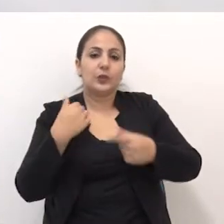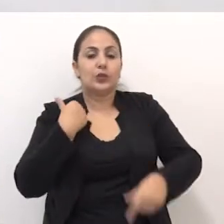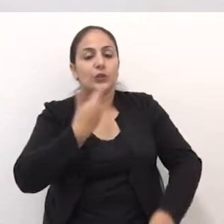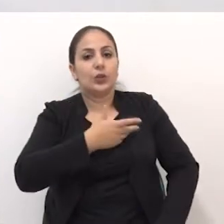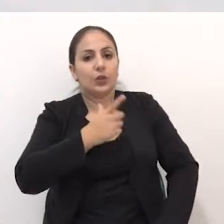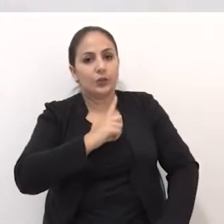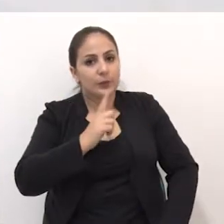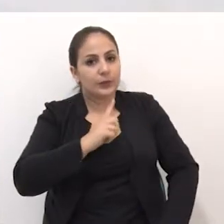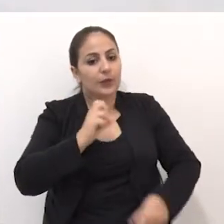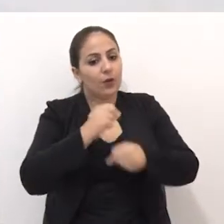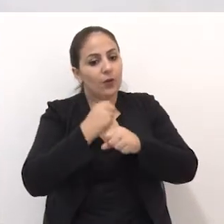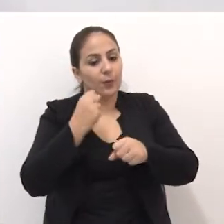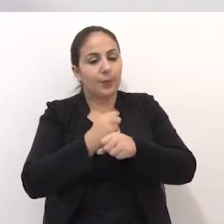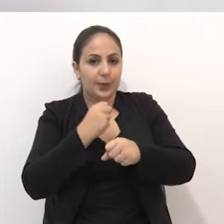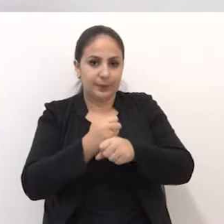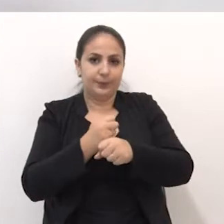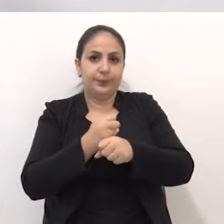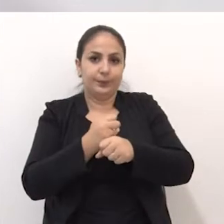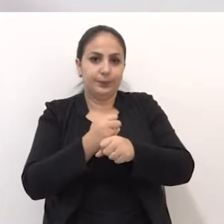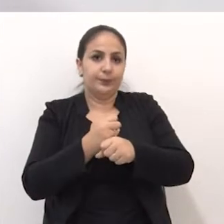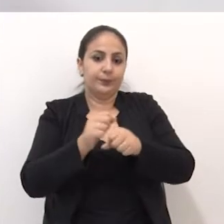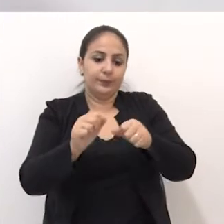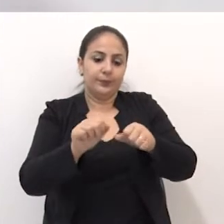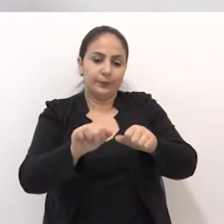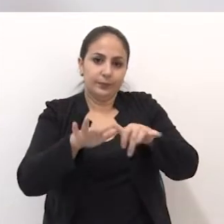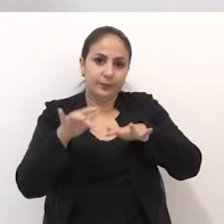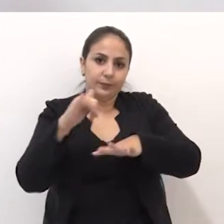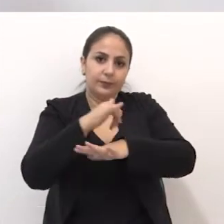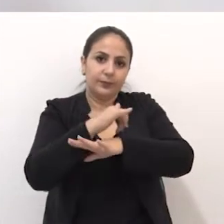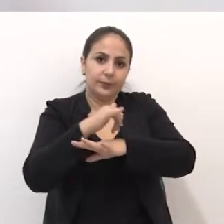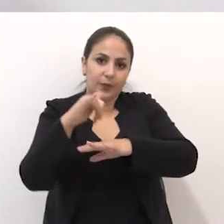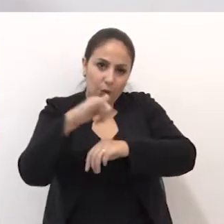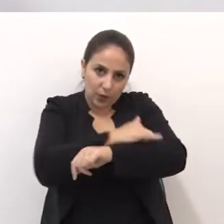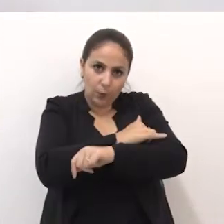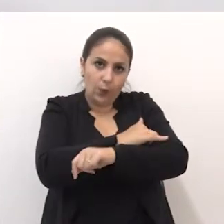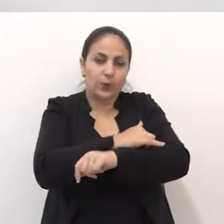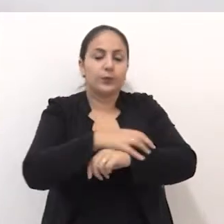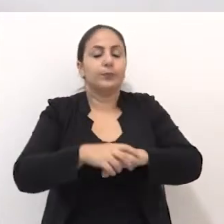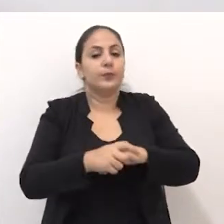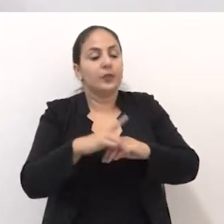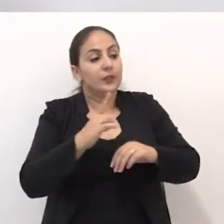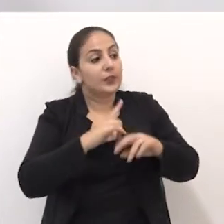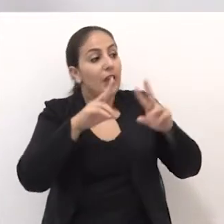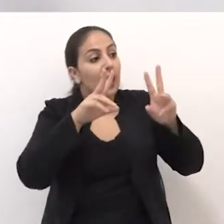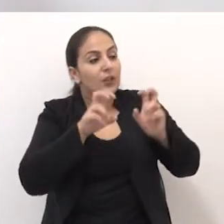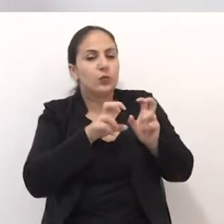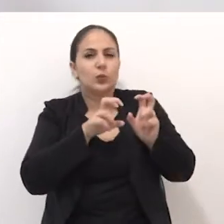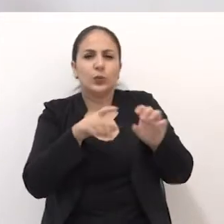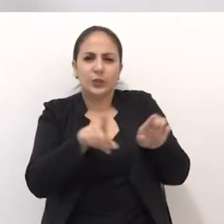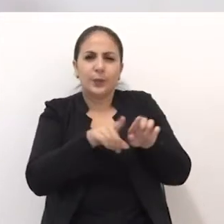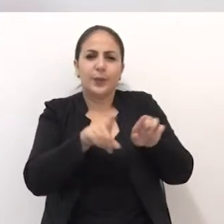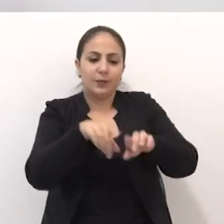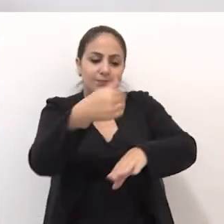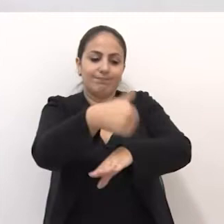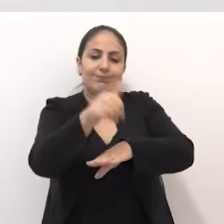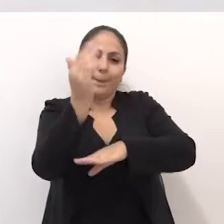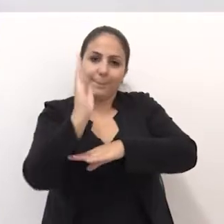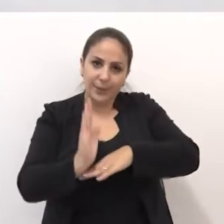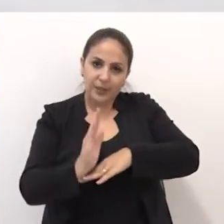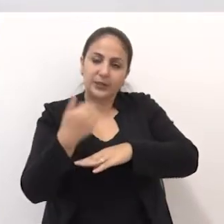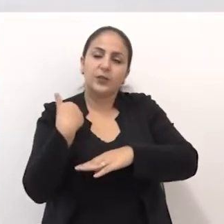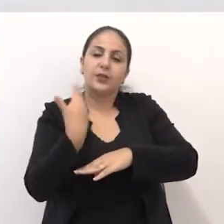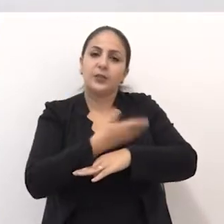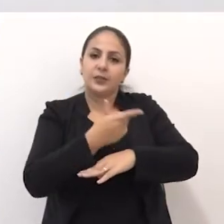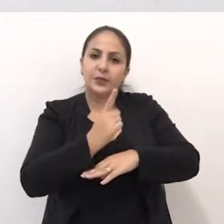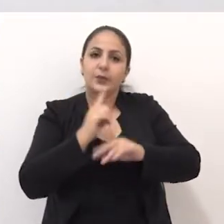temos as obras do aeroporto, é importantíssimo, provavelmente vai começar as obras do aeroporto. Nós temos a questão das obras da Avenida Brasil, com certeza,